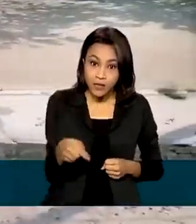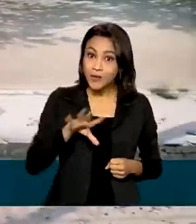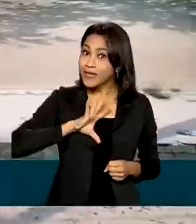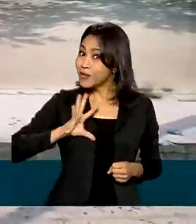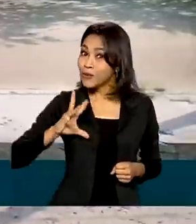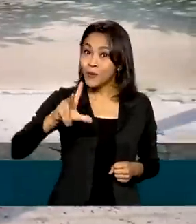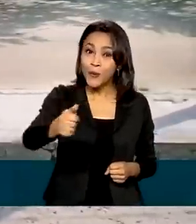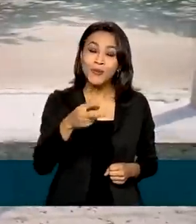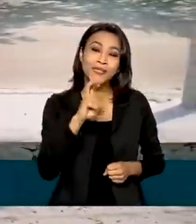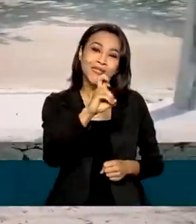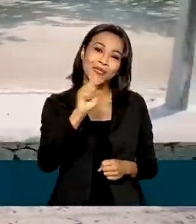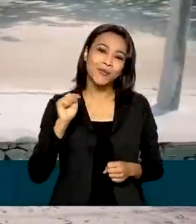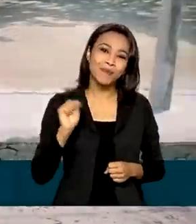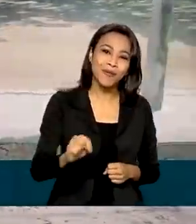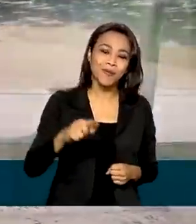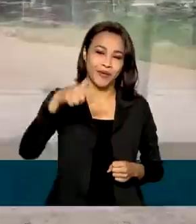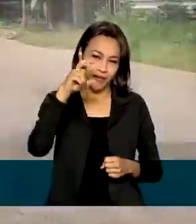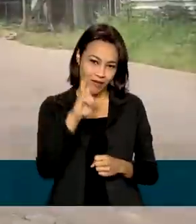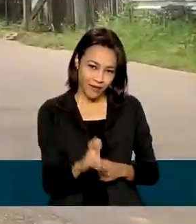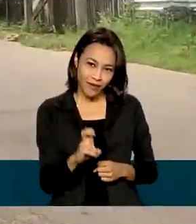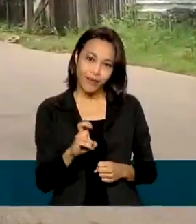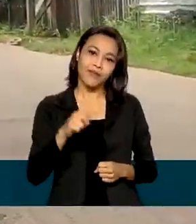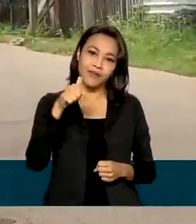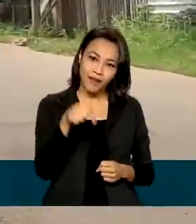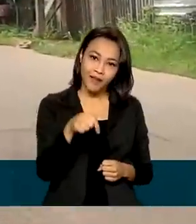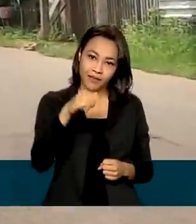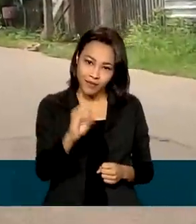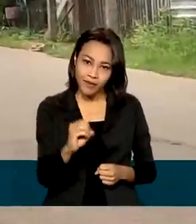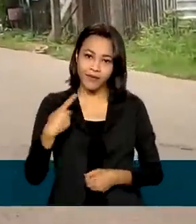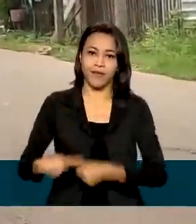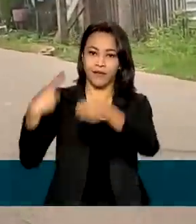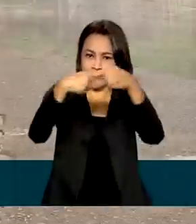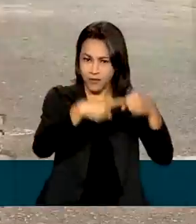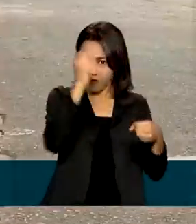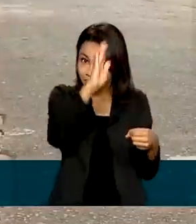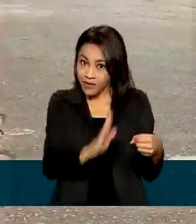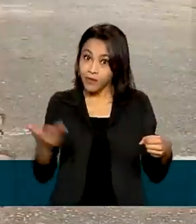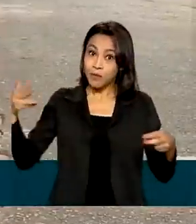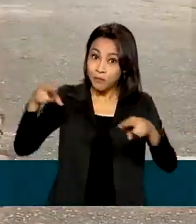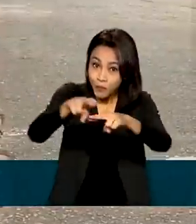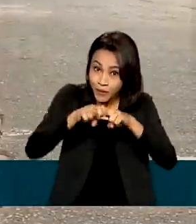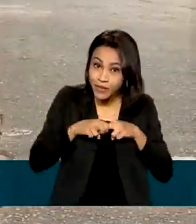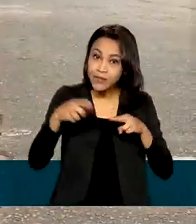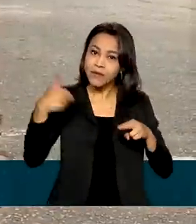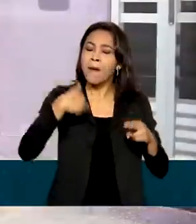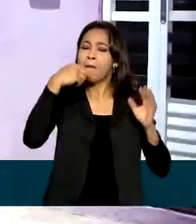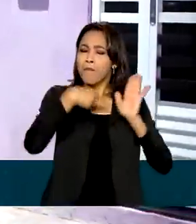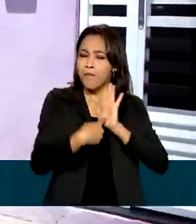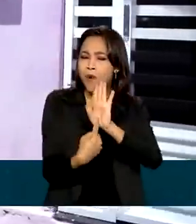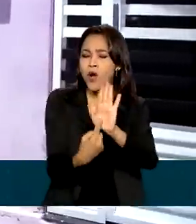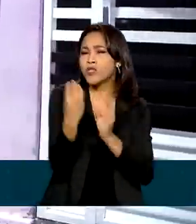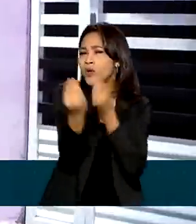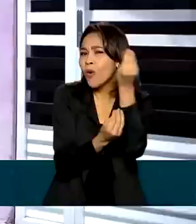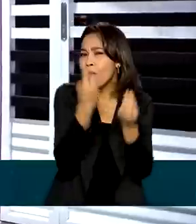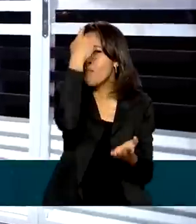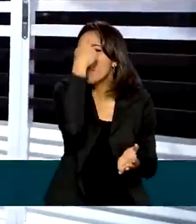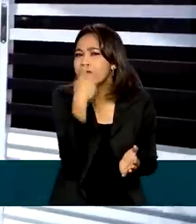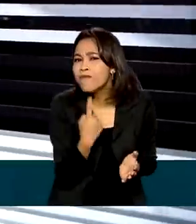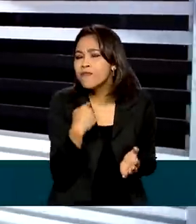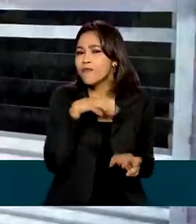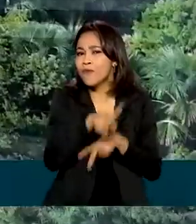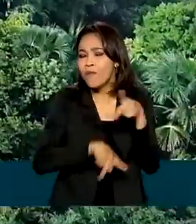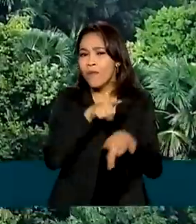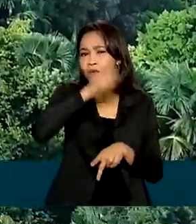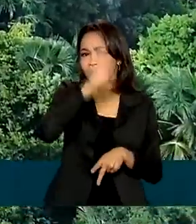os 5.570 municípios do país. E, por isso, fornece um retrato da população brasileira. O